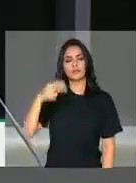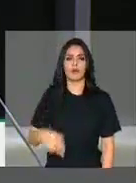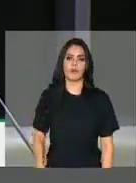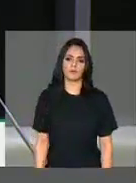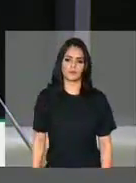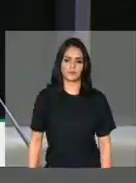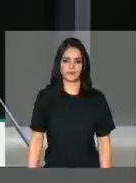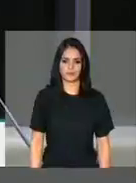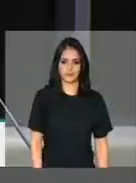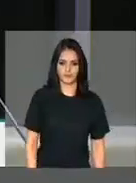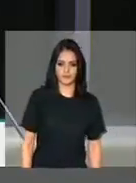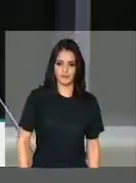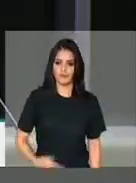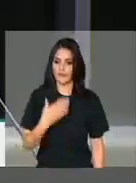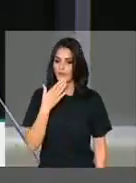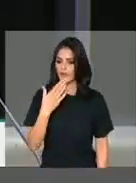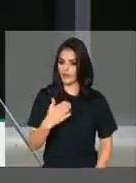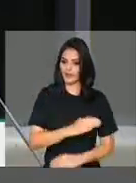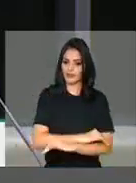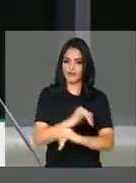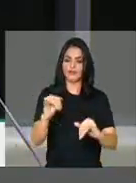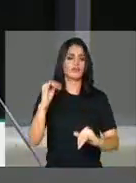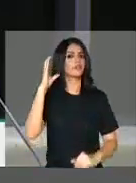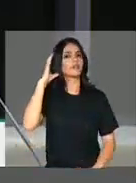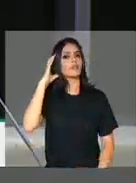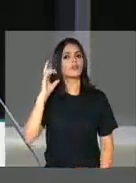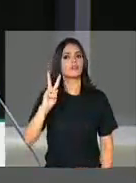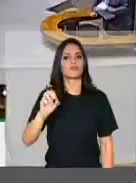esforça. Muito obrigado. Peço que se reproduza na Voz do Brasil.